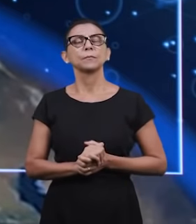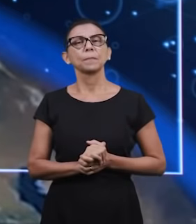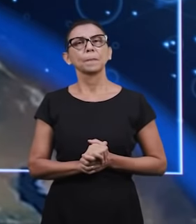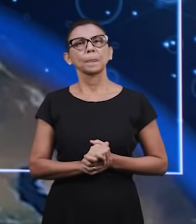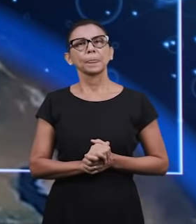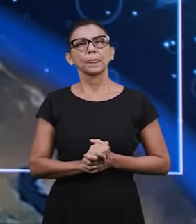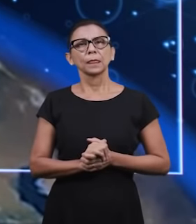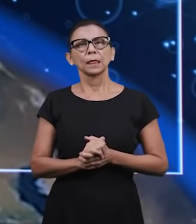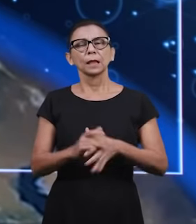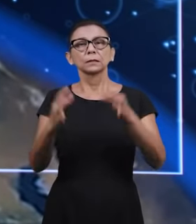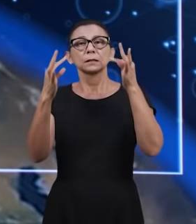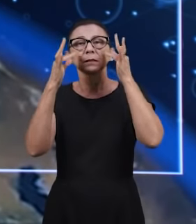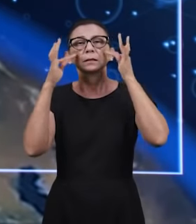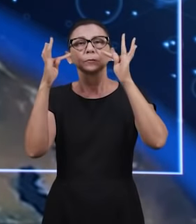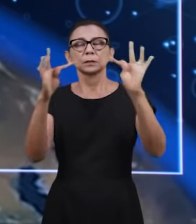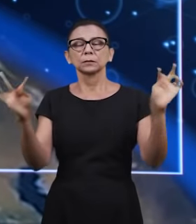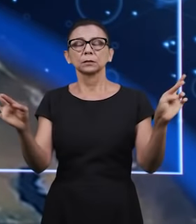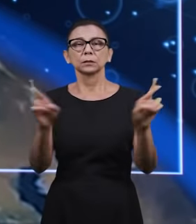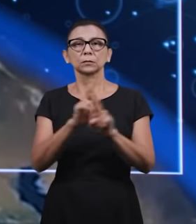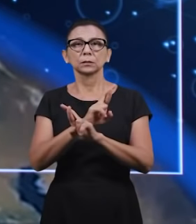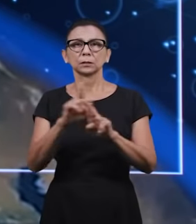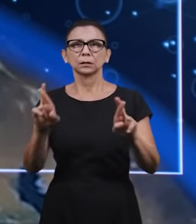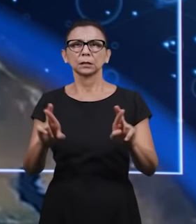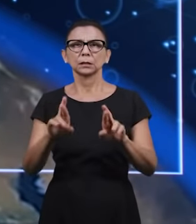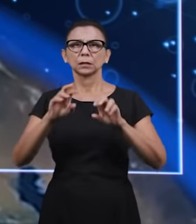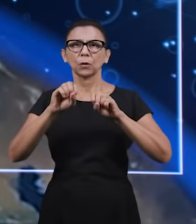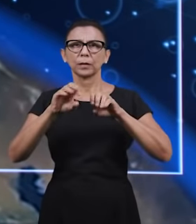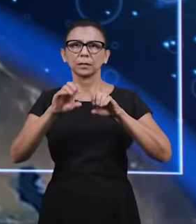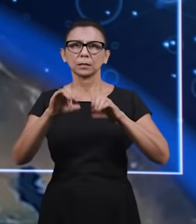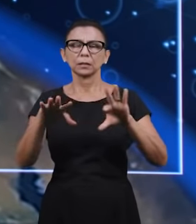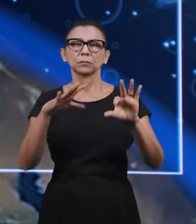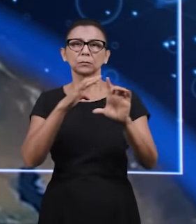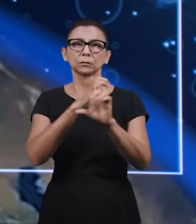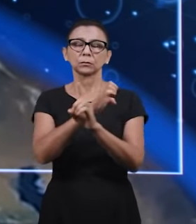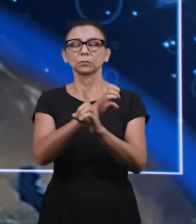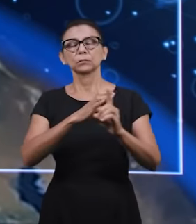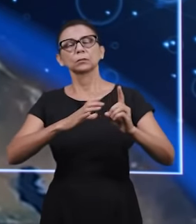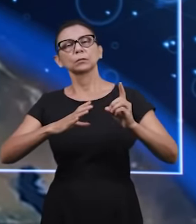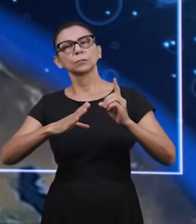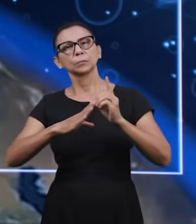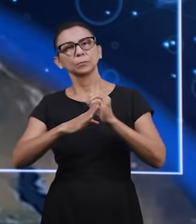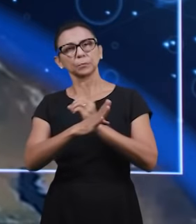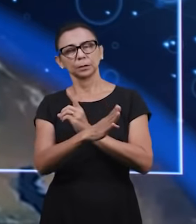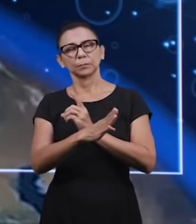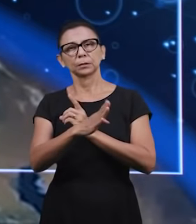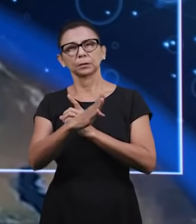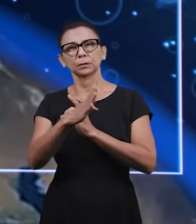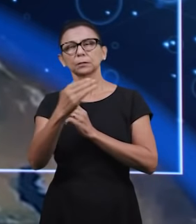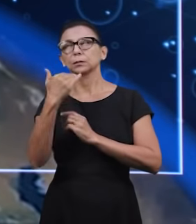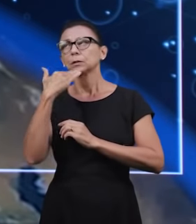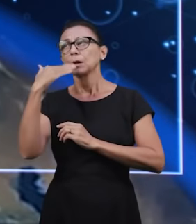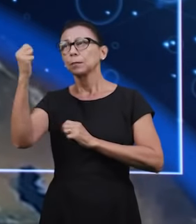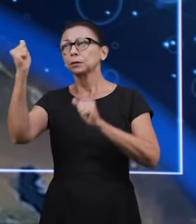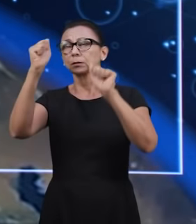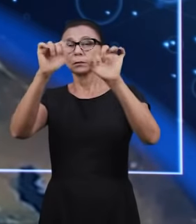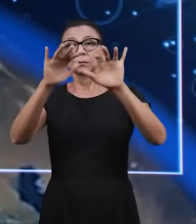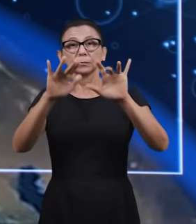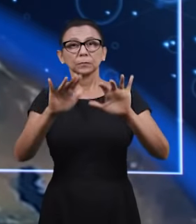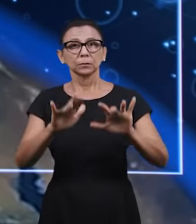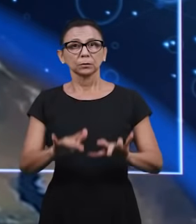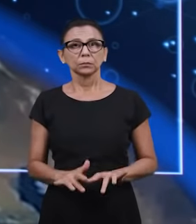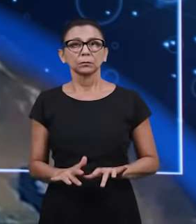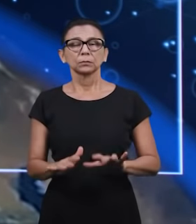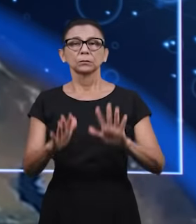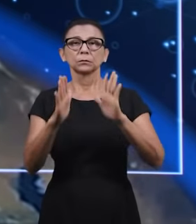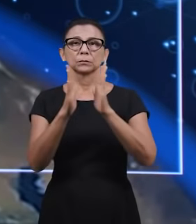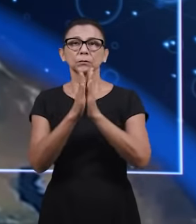destes testemunhos, Senhor, relacionados à Tua Palavra, à Escola Bíblica Dominical. Estende assim a Tua mão para nos dar